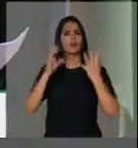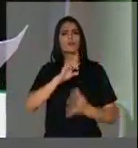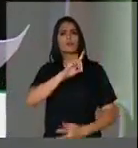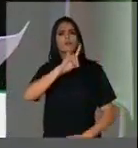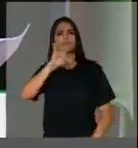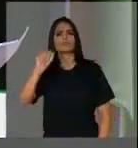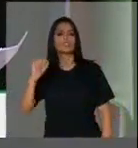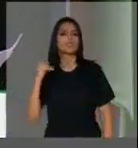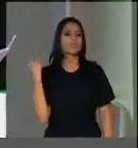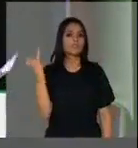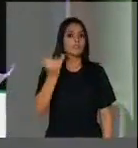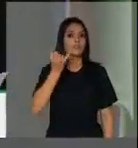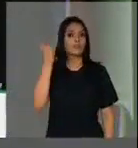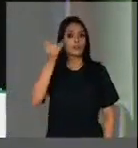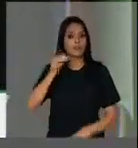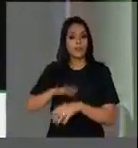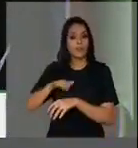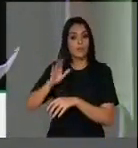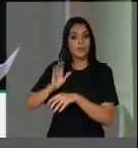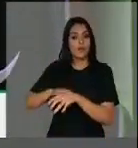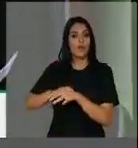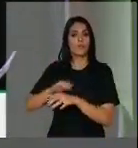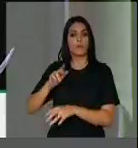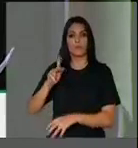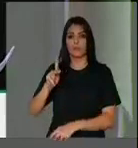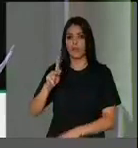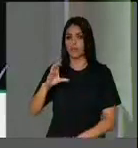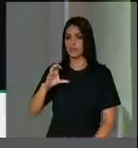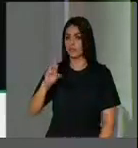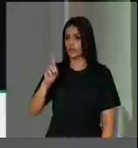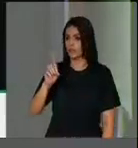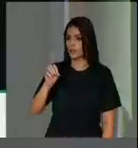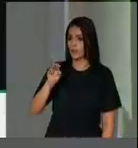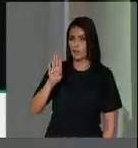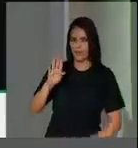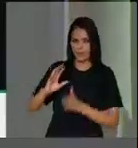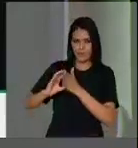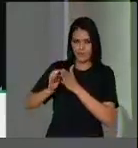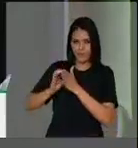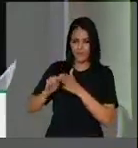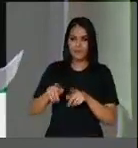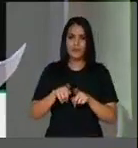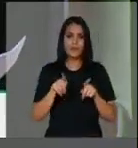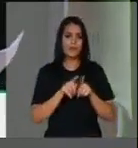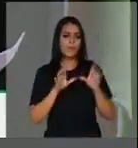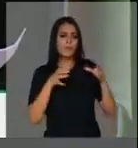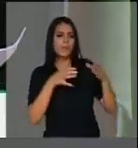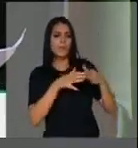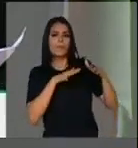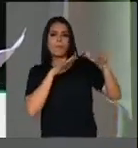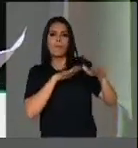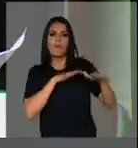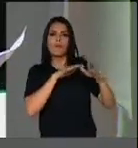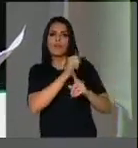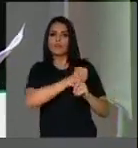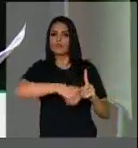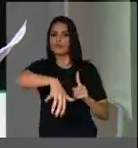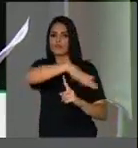para o Partido Comunista do Brasil e para o movimento social do nosso país.